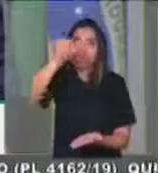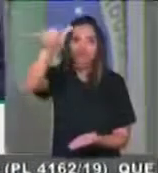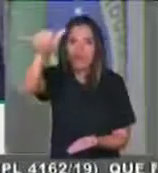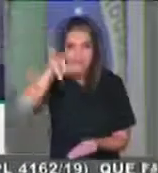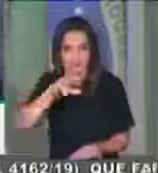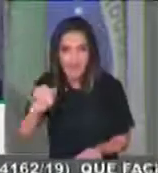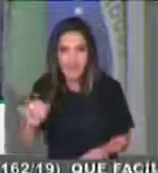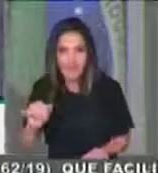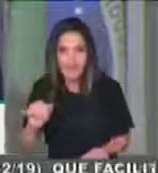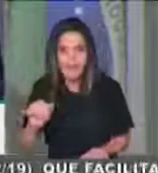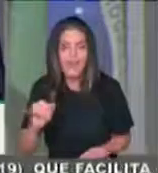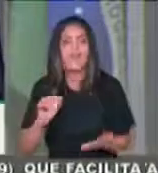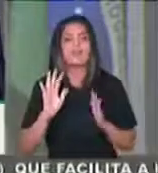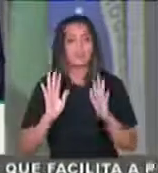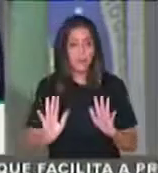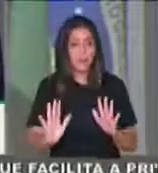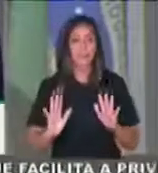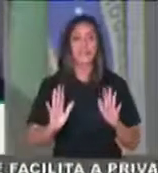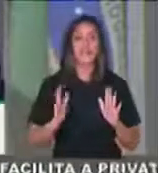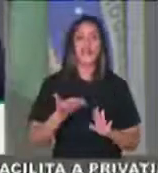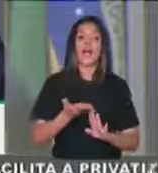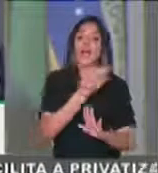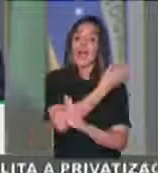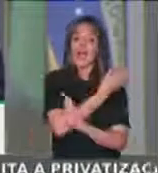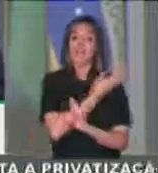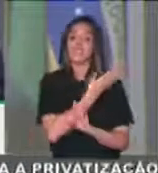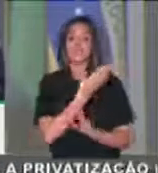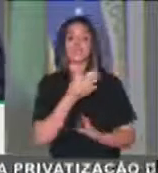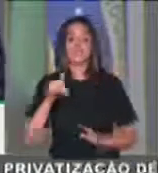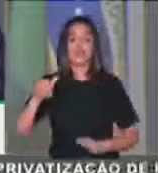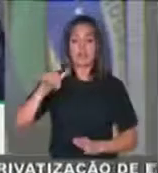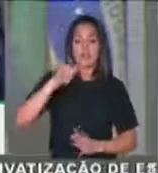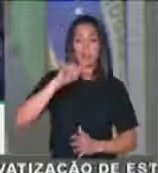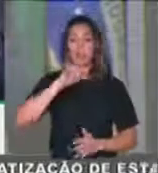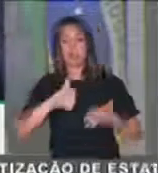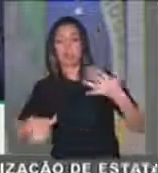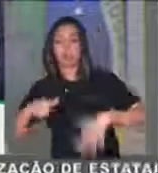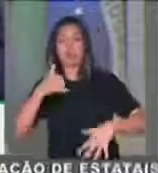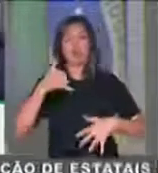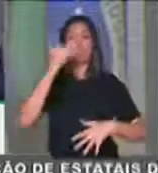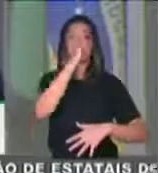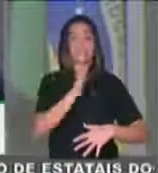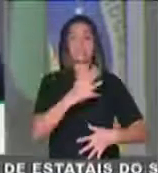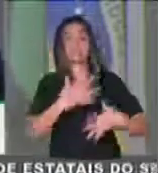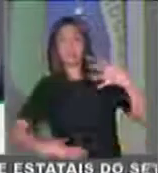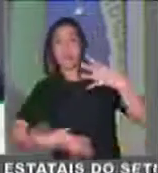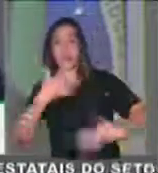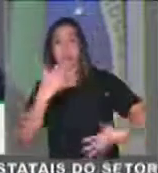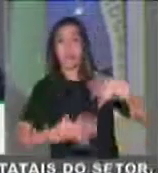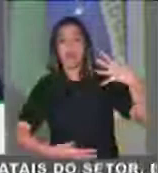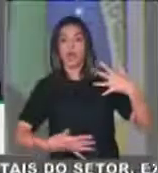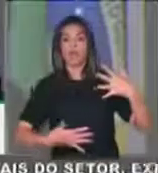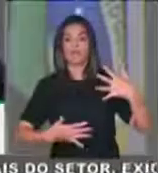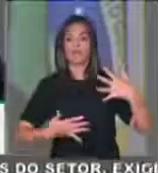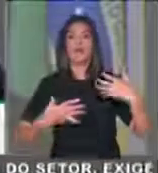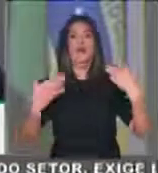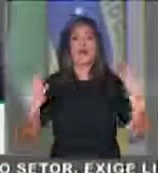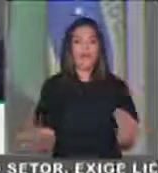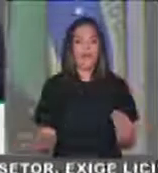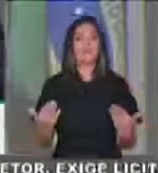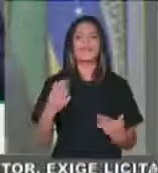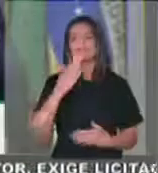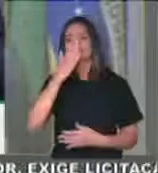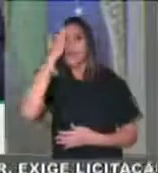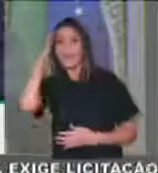isso porque agora saiu, esta semana, o risco Brasil caiu. E